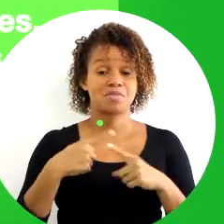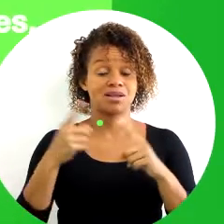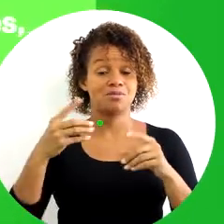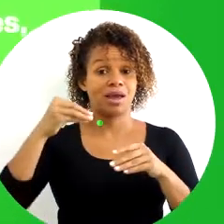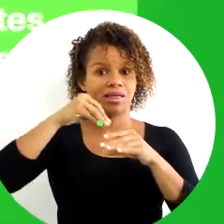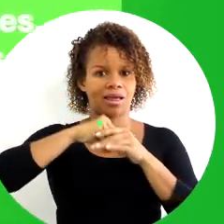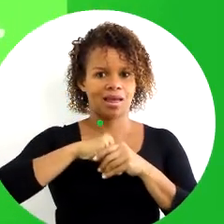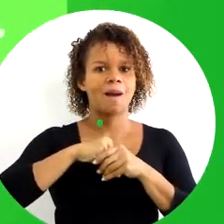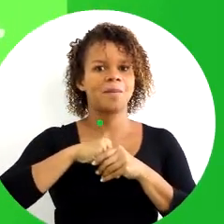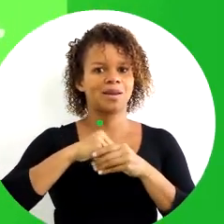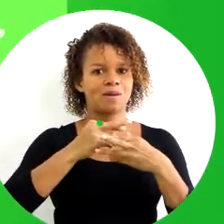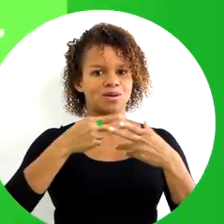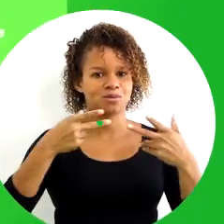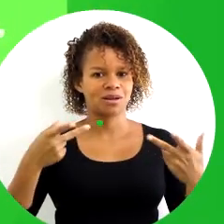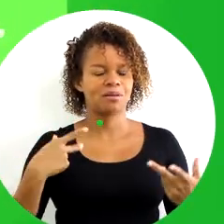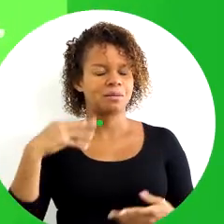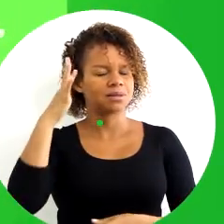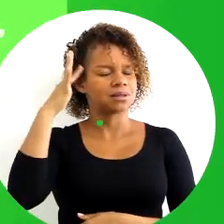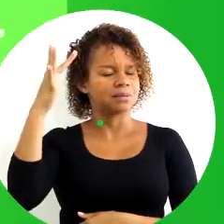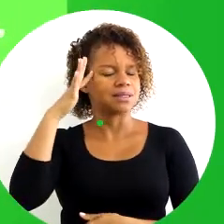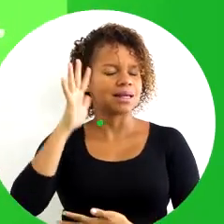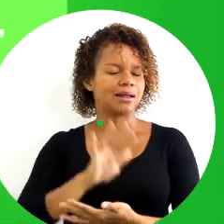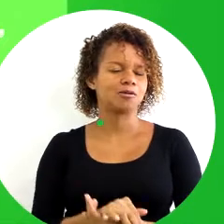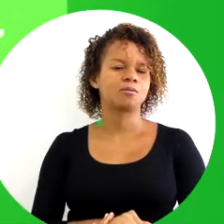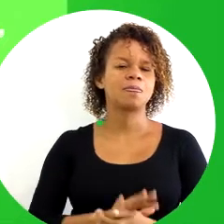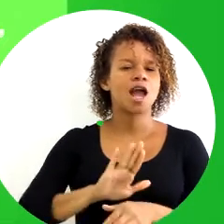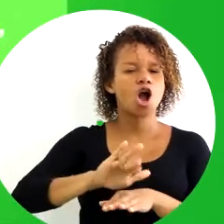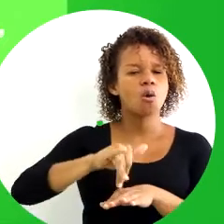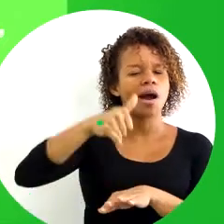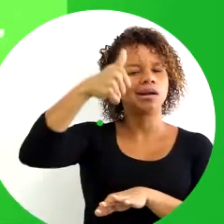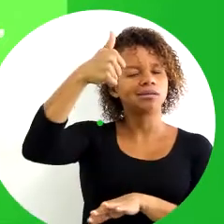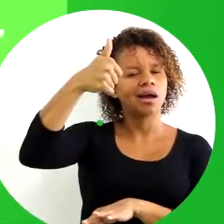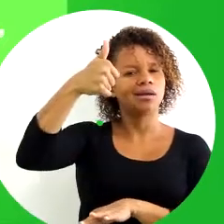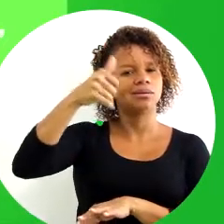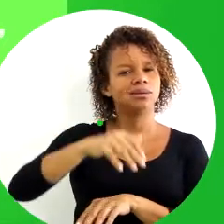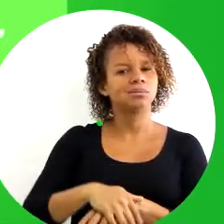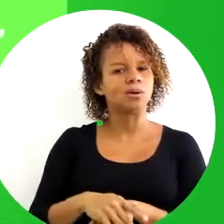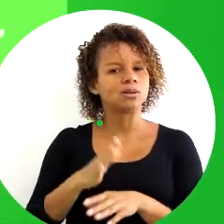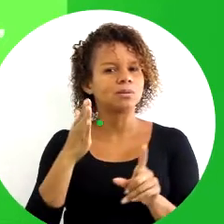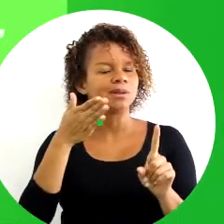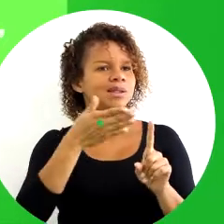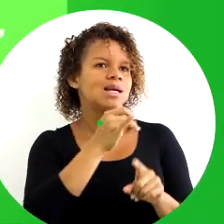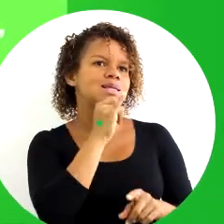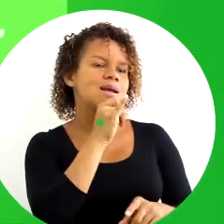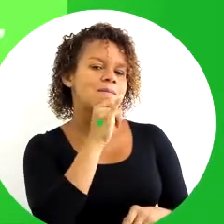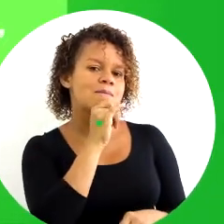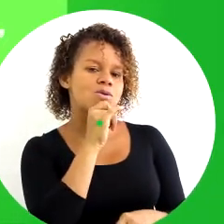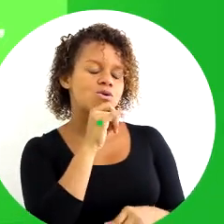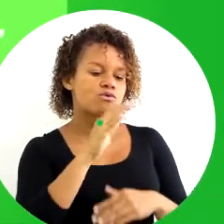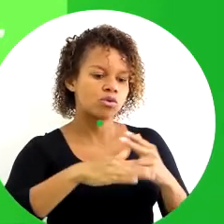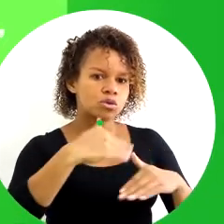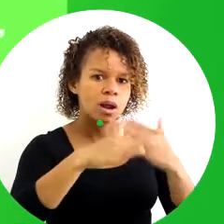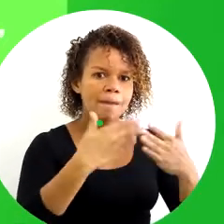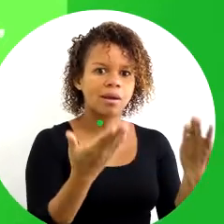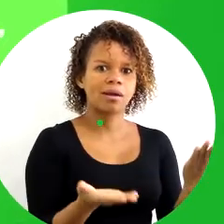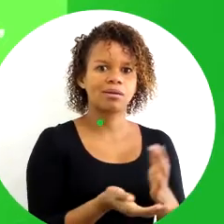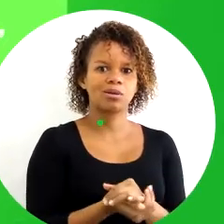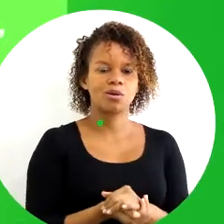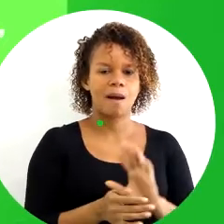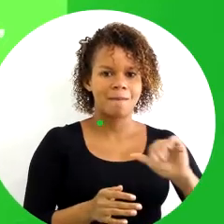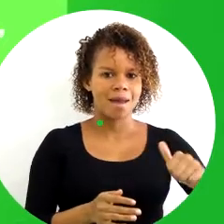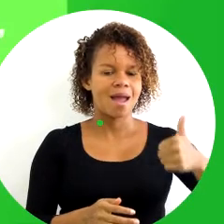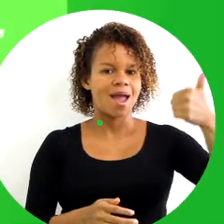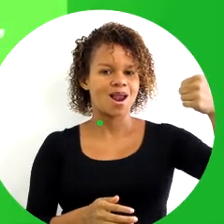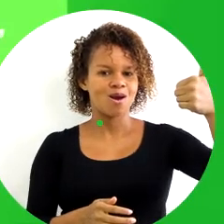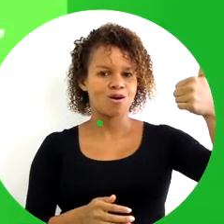internamente, outras coisas também precisam ser pensadas. A qualidade interna pode ser medida como, por exemplo, a melhoria do funcionamento. Nosso funcionamento